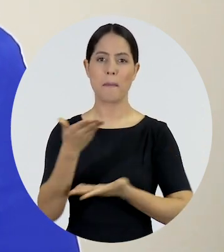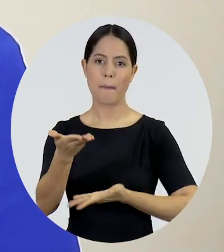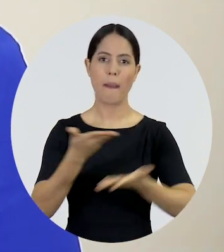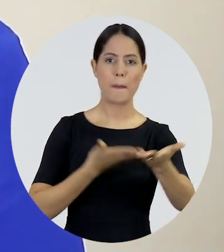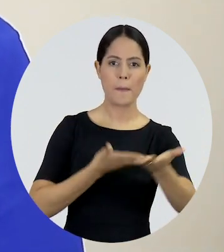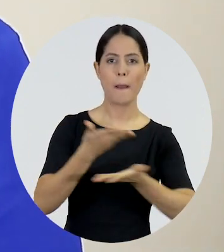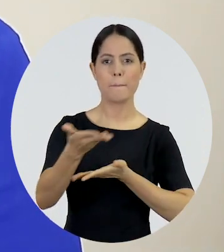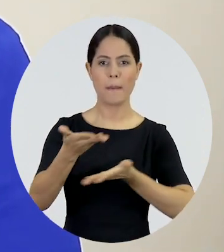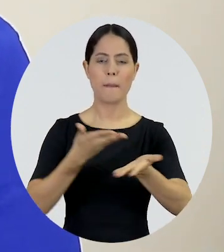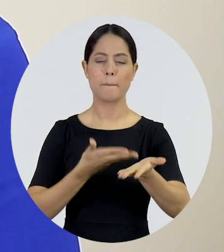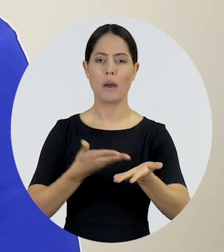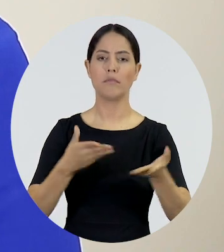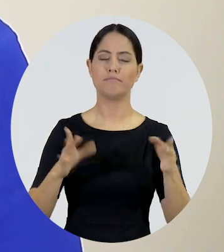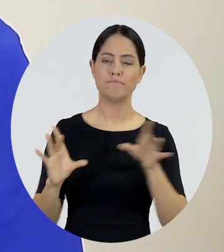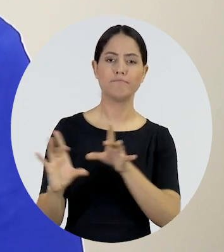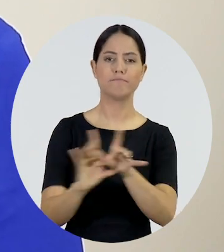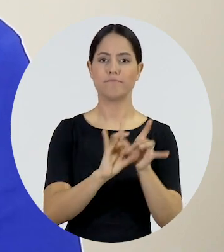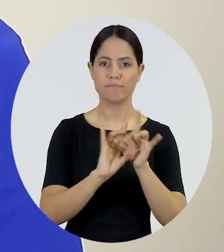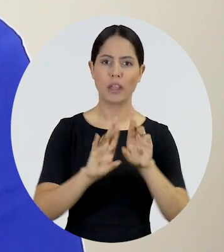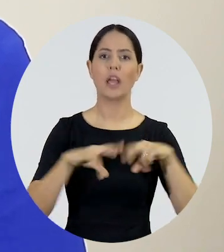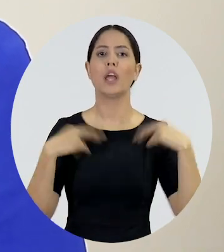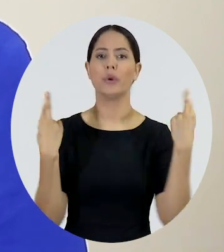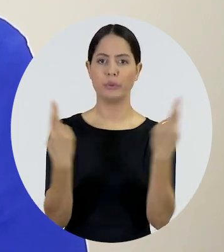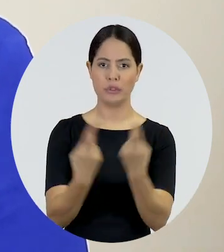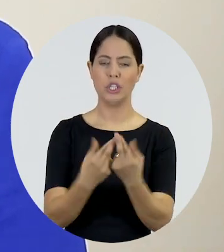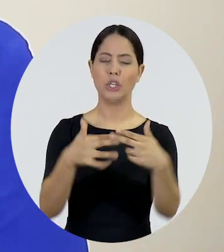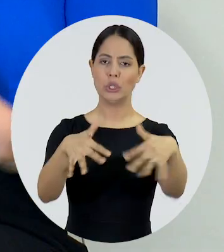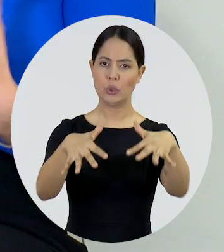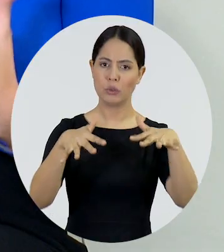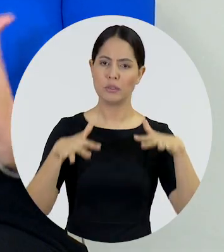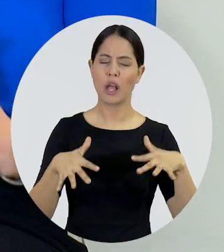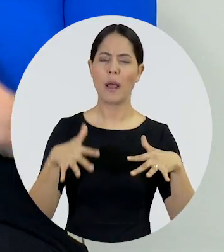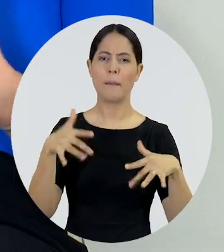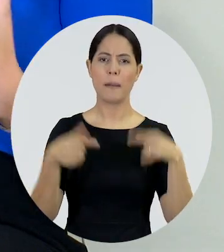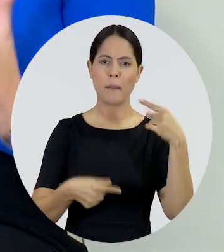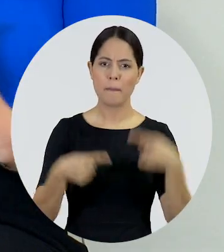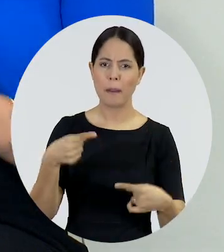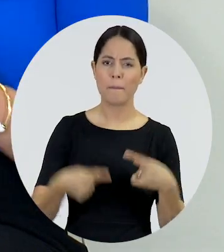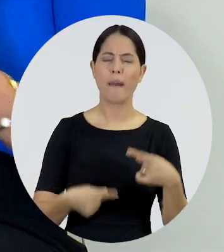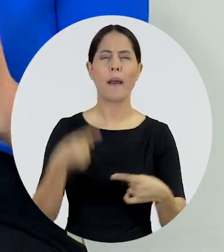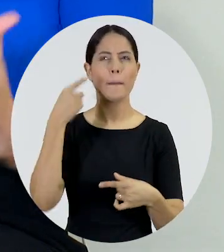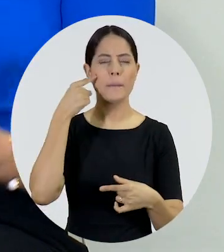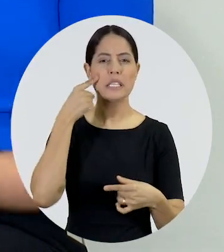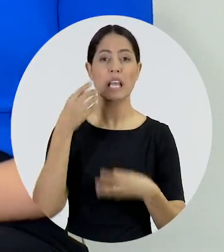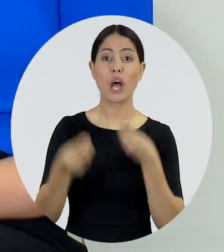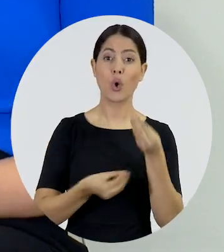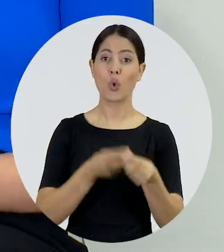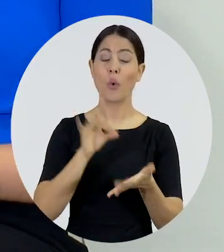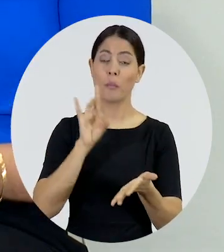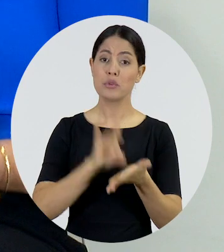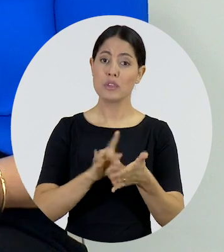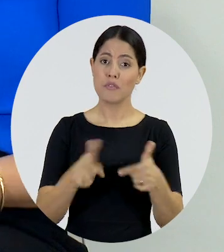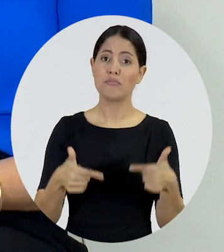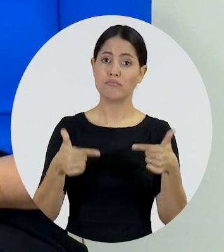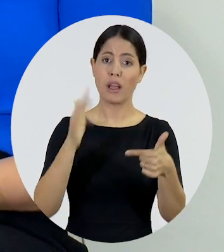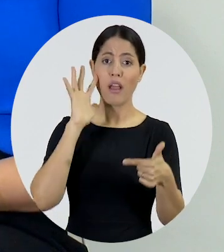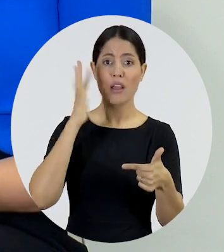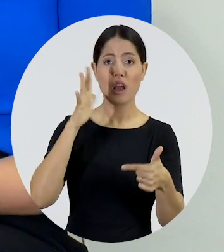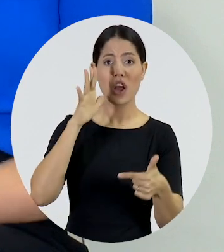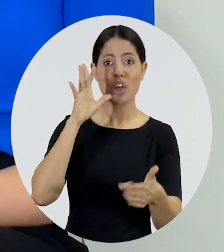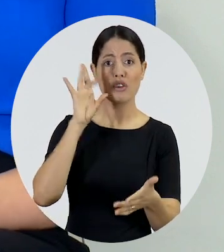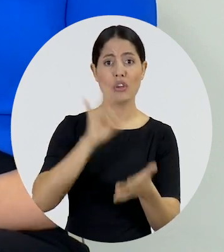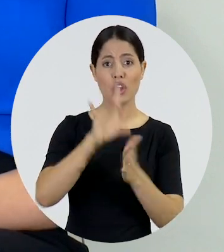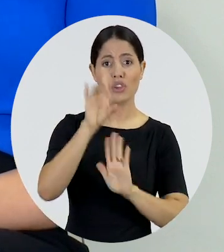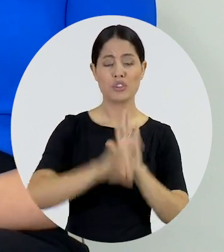articulação, de fato, estar reunido em rede e poder conversar, pensar qual é uma agenda possível de